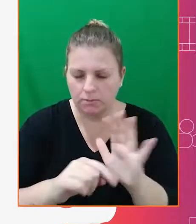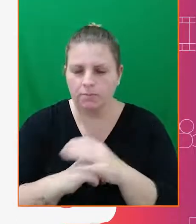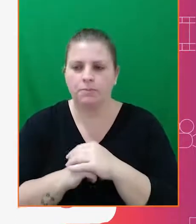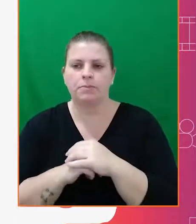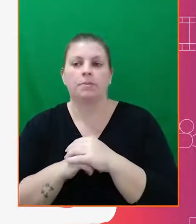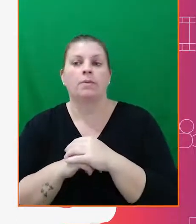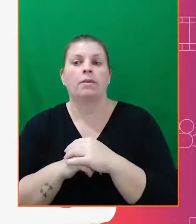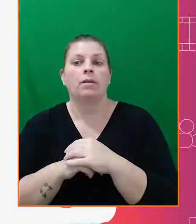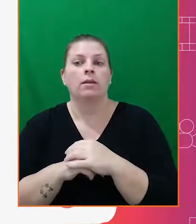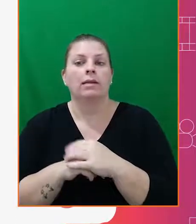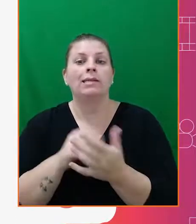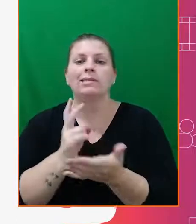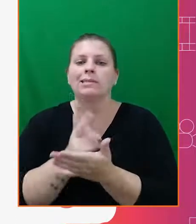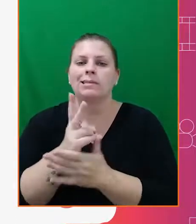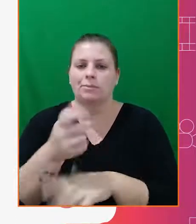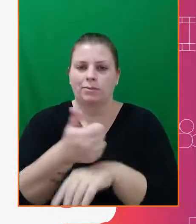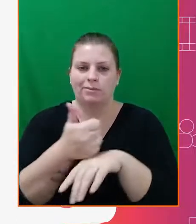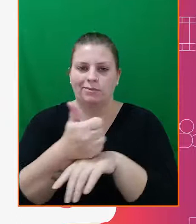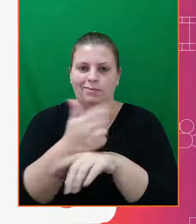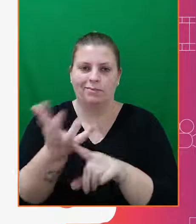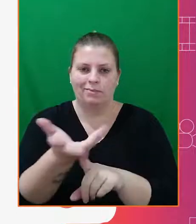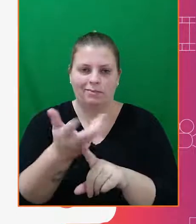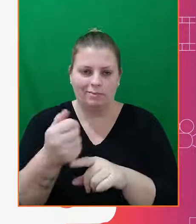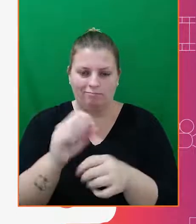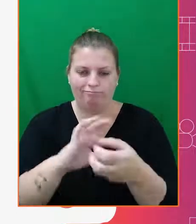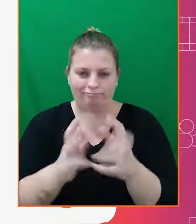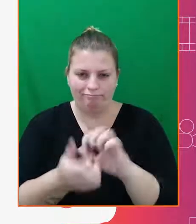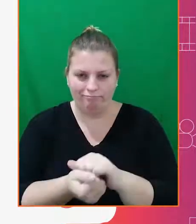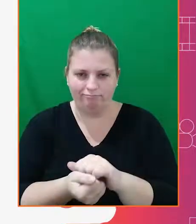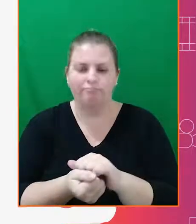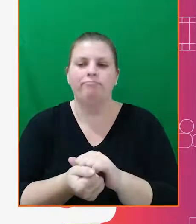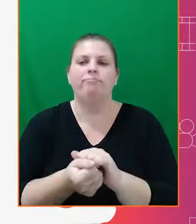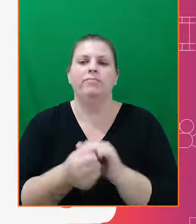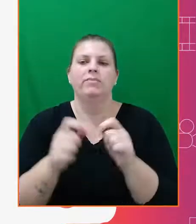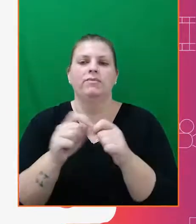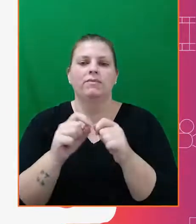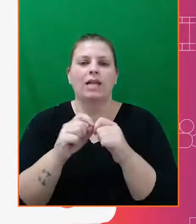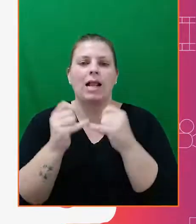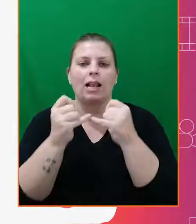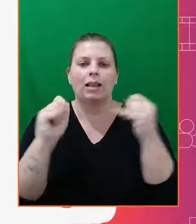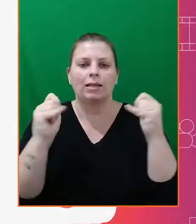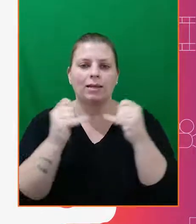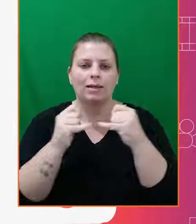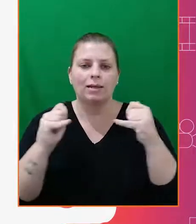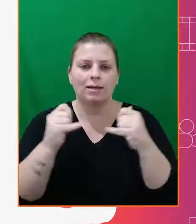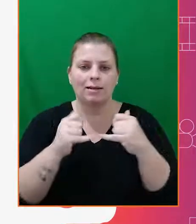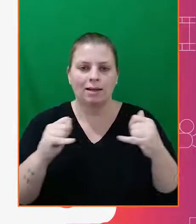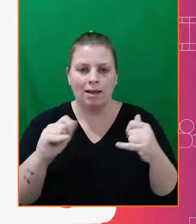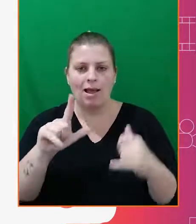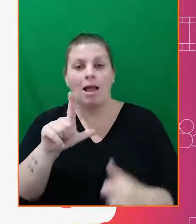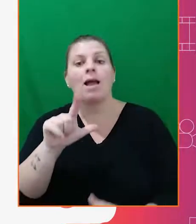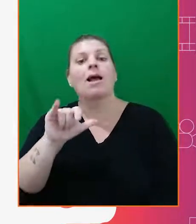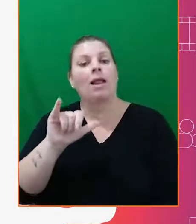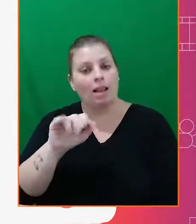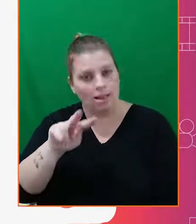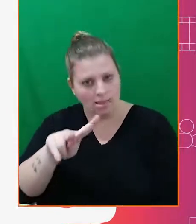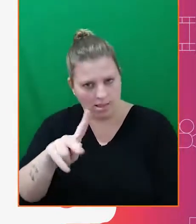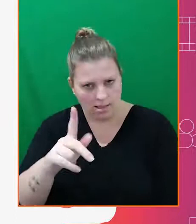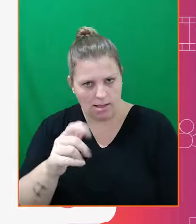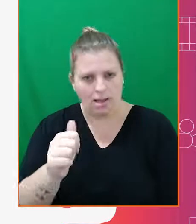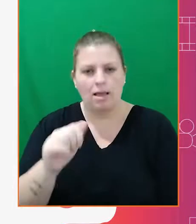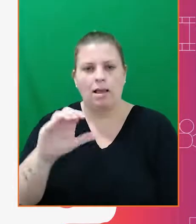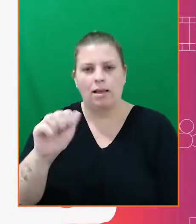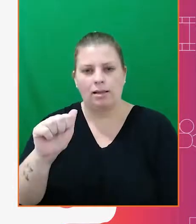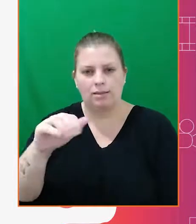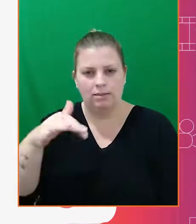é comum os animadores e artistas trabalharem com as linhas de ação. As linhas de